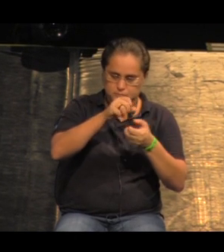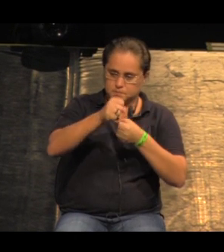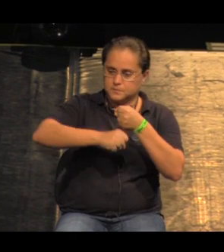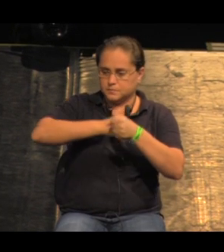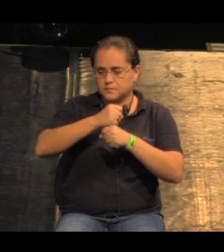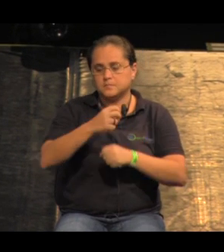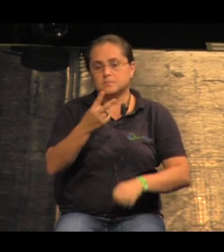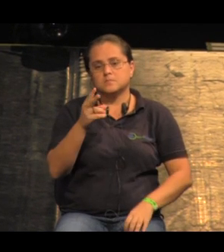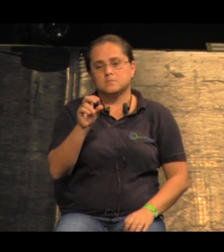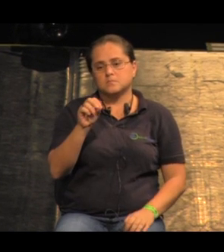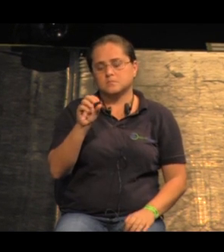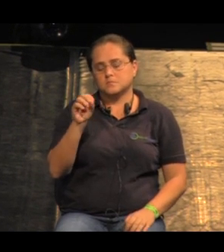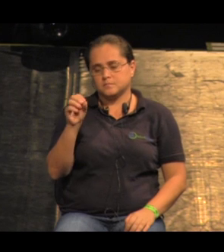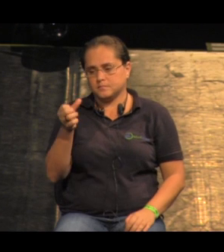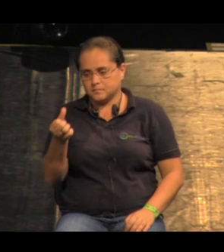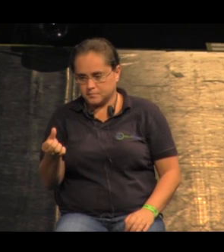pela Bienal de Quito,